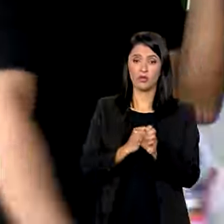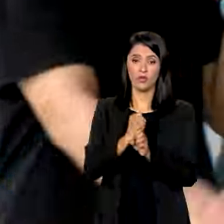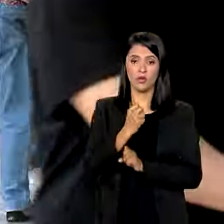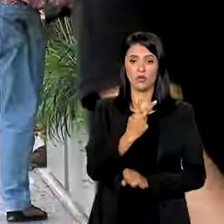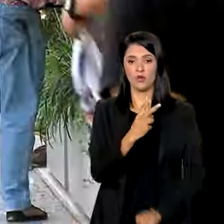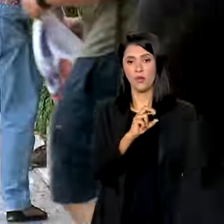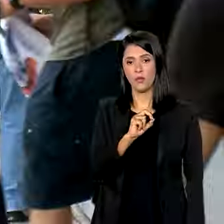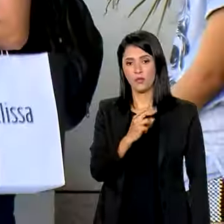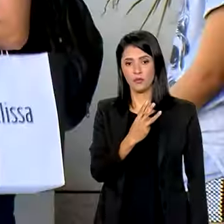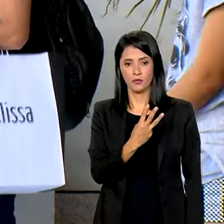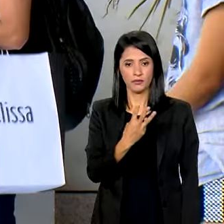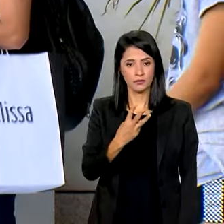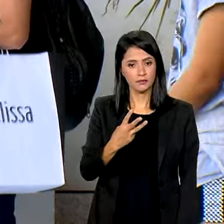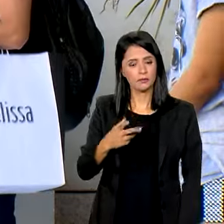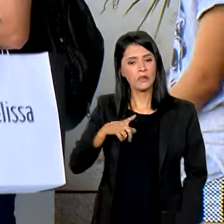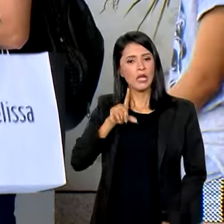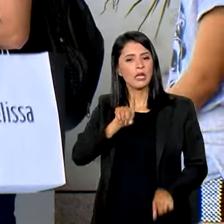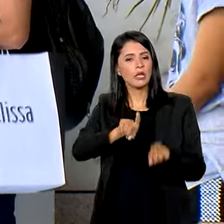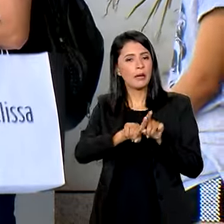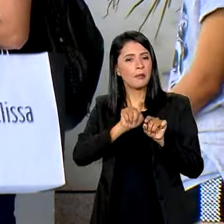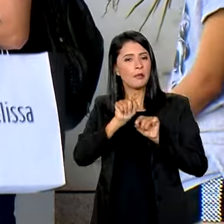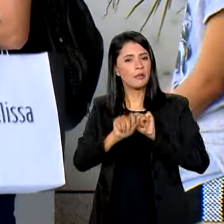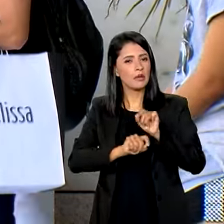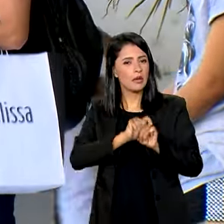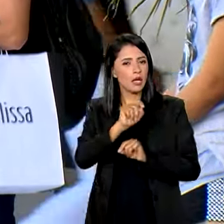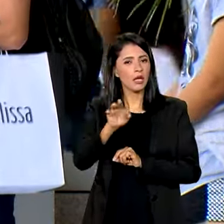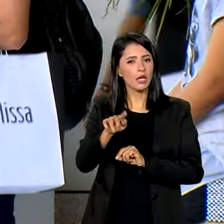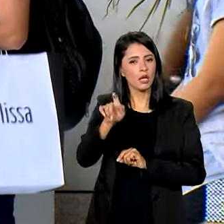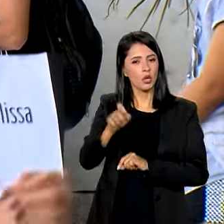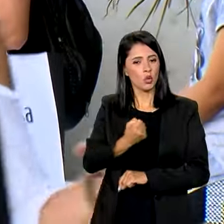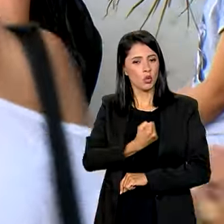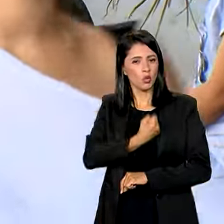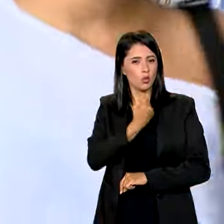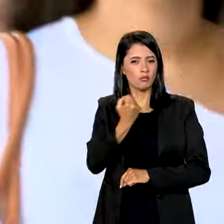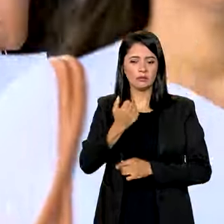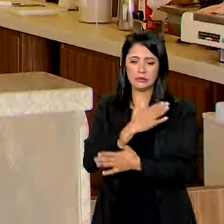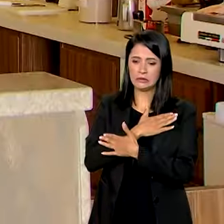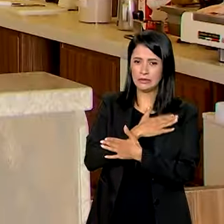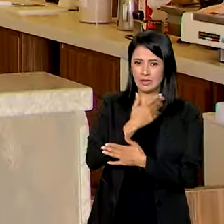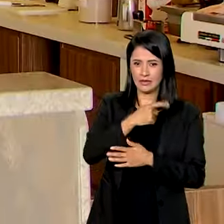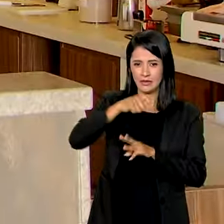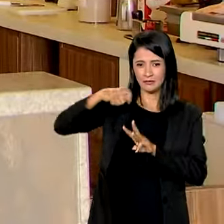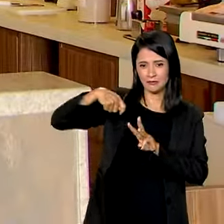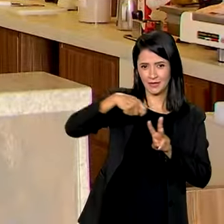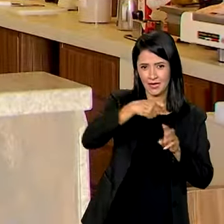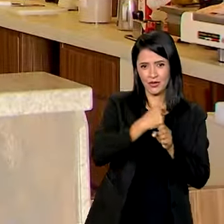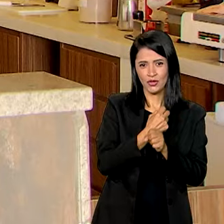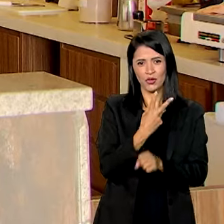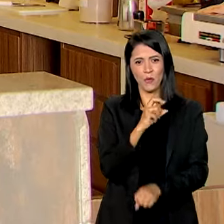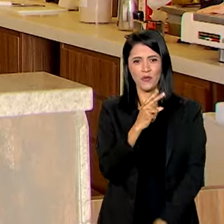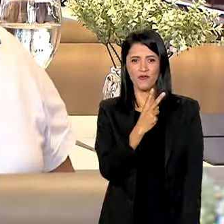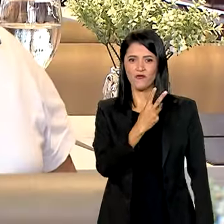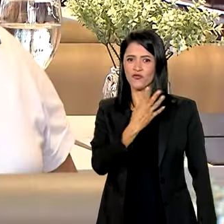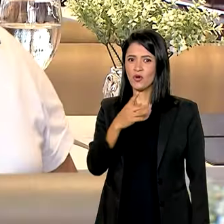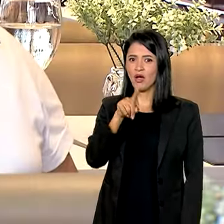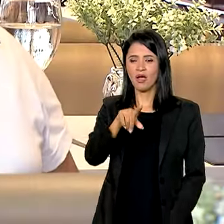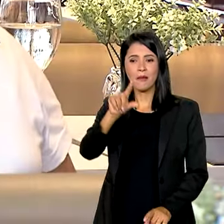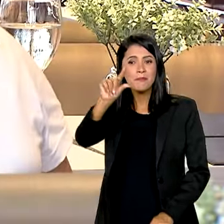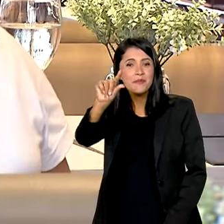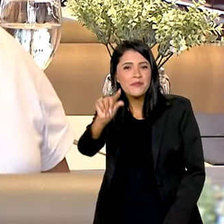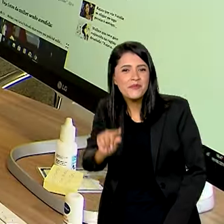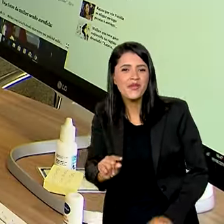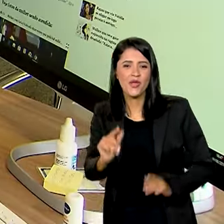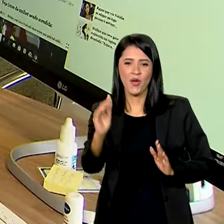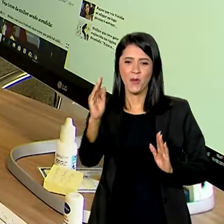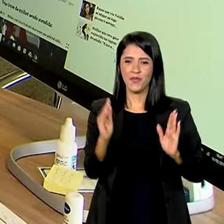2023. Além disso, a taxa de desemprego deste primeiro trimestre de 2024 é a menor para